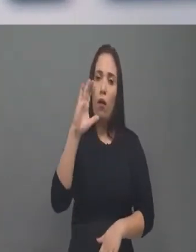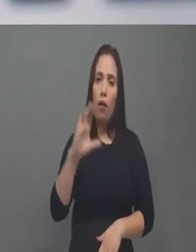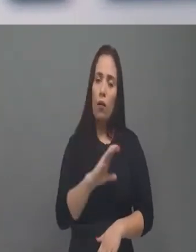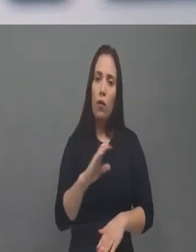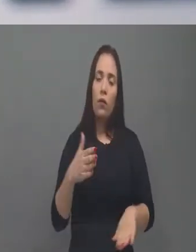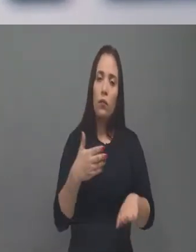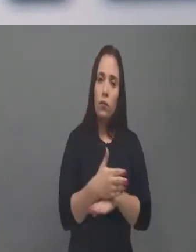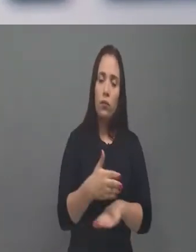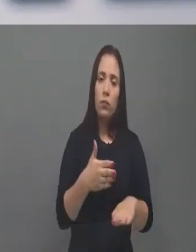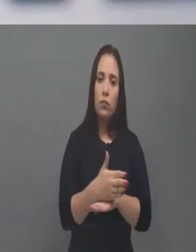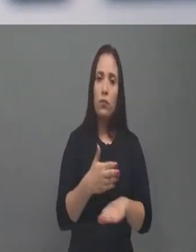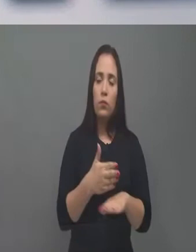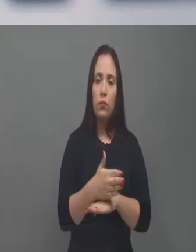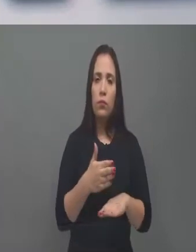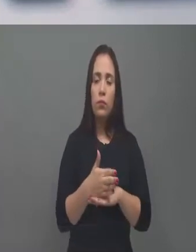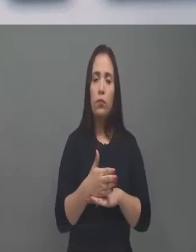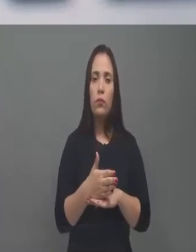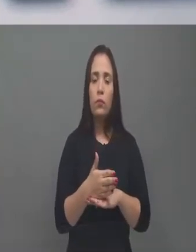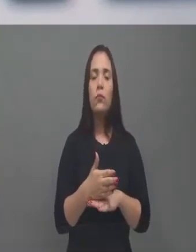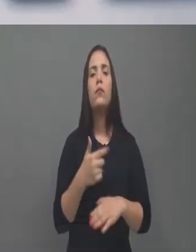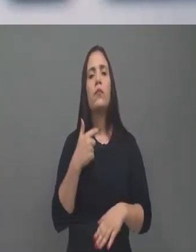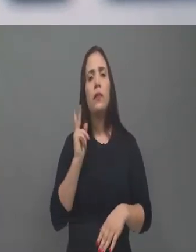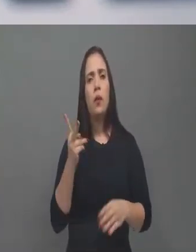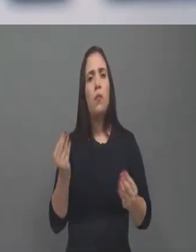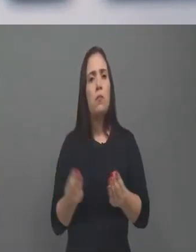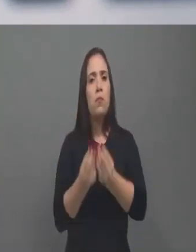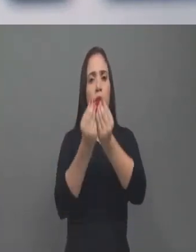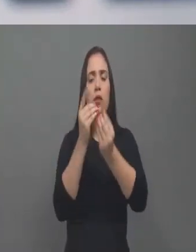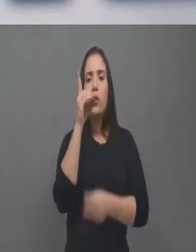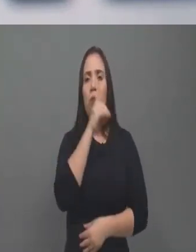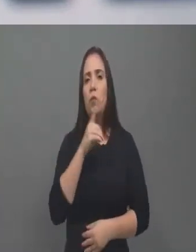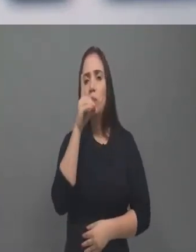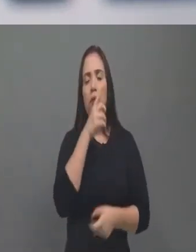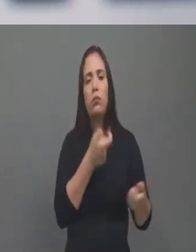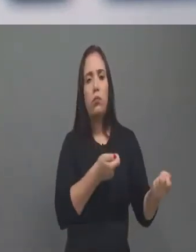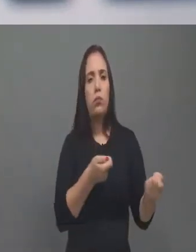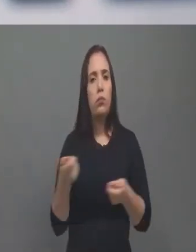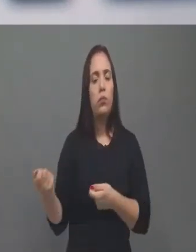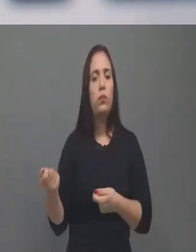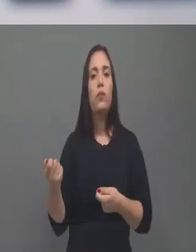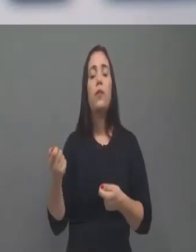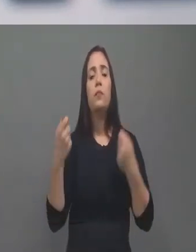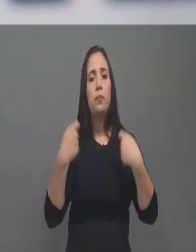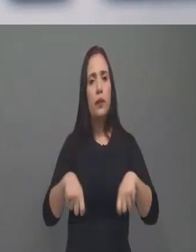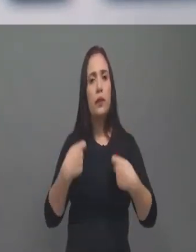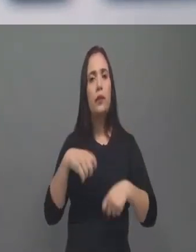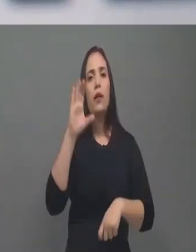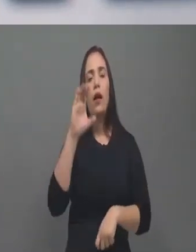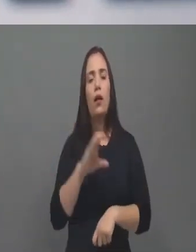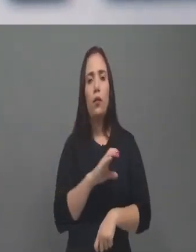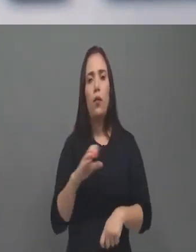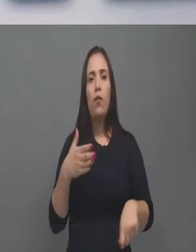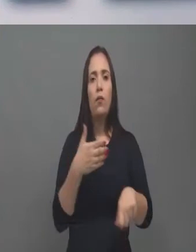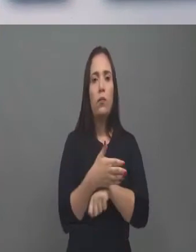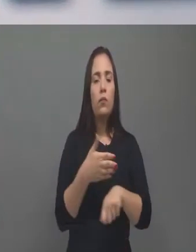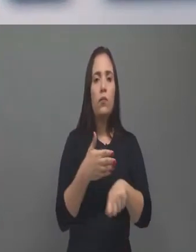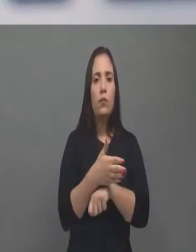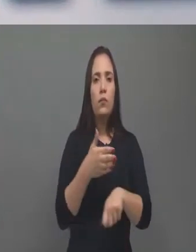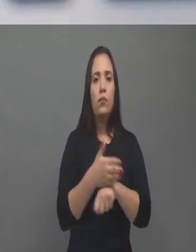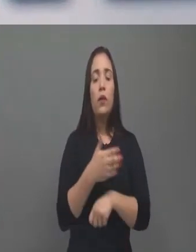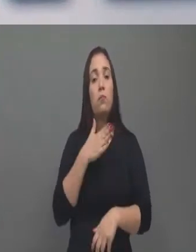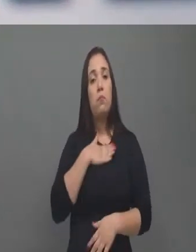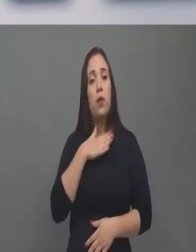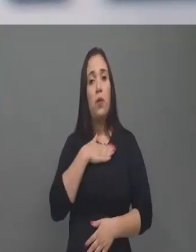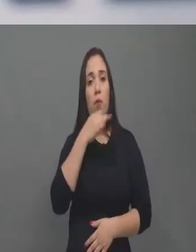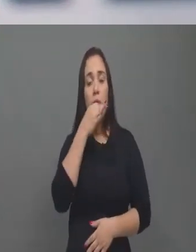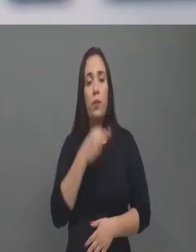não é praticante, e eu vou à missa todos os domingos, eu acho católico que não vai à missa todos os domingos, ele não é católico,